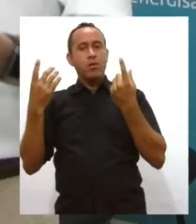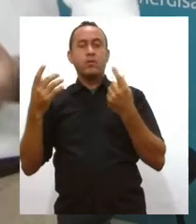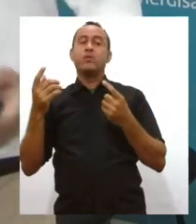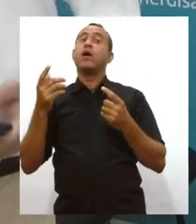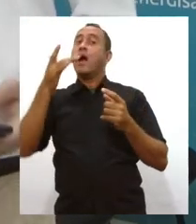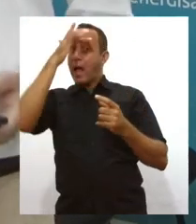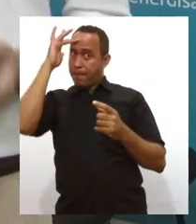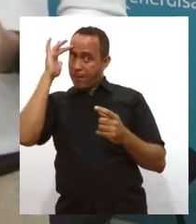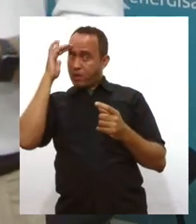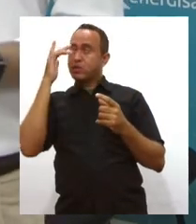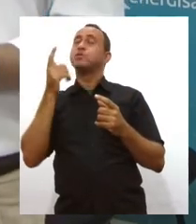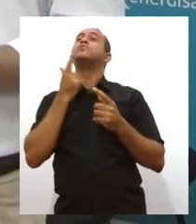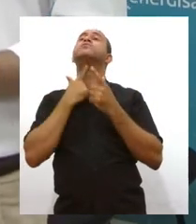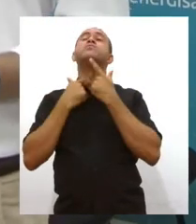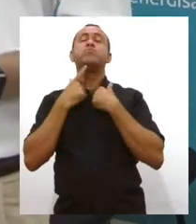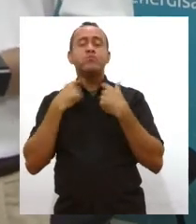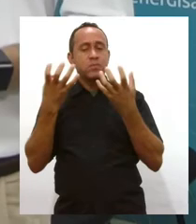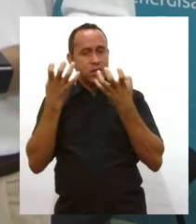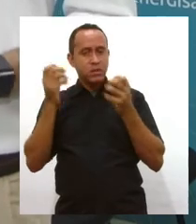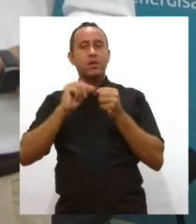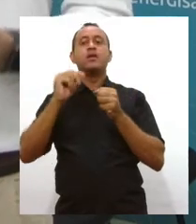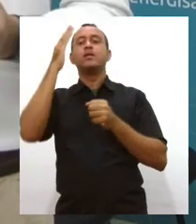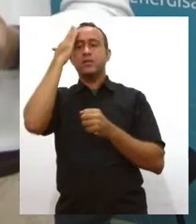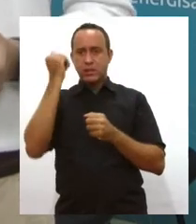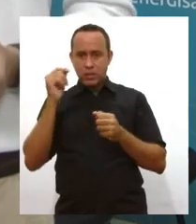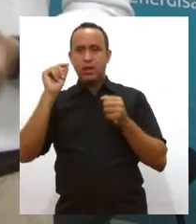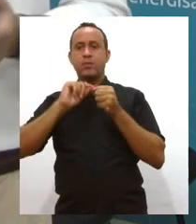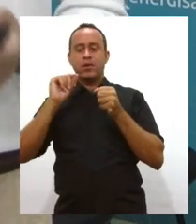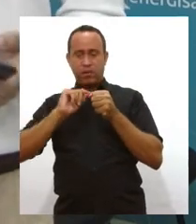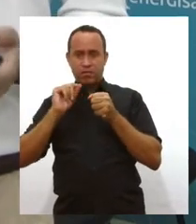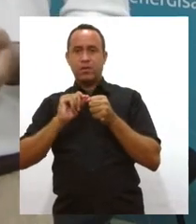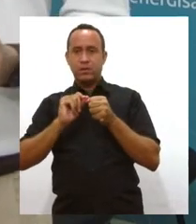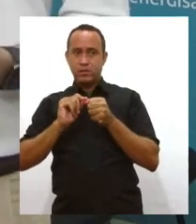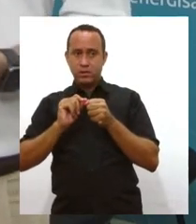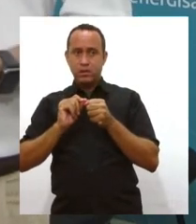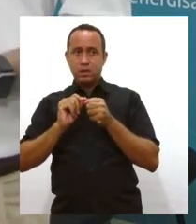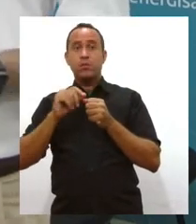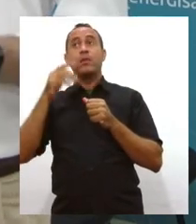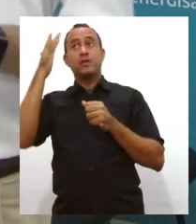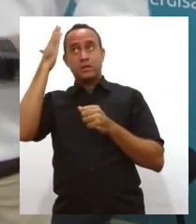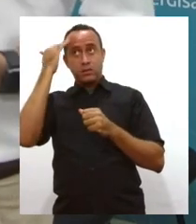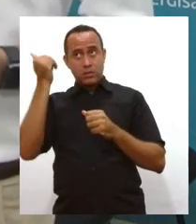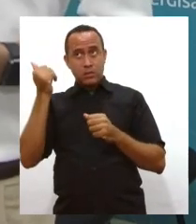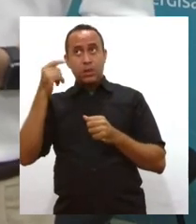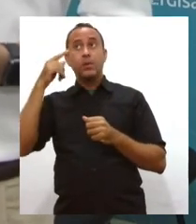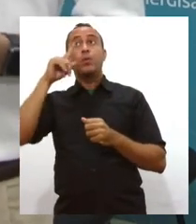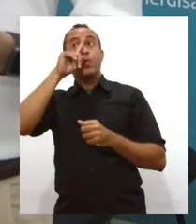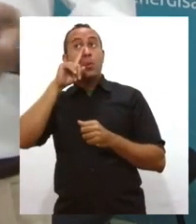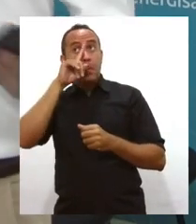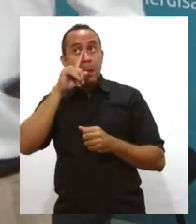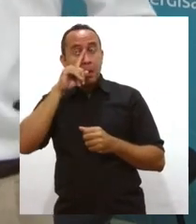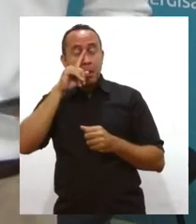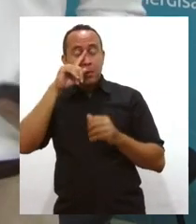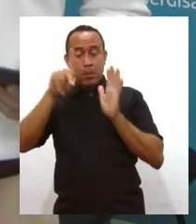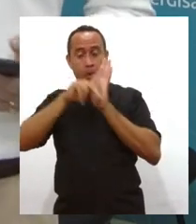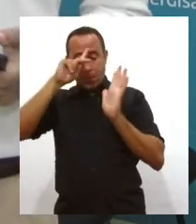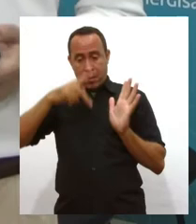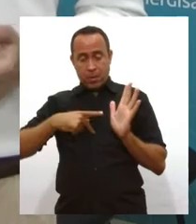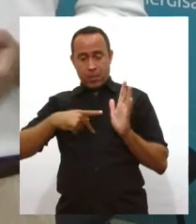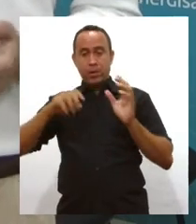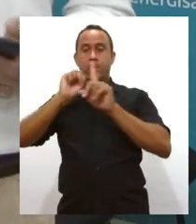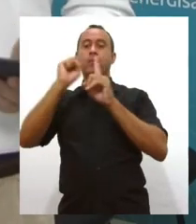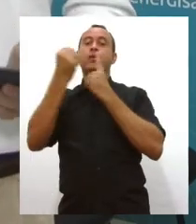Então, quem está fazendo isso, sabe o que está fazendo, talvez não saiba o risco que está provocando, para si e para a sociedade,